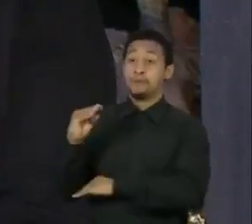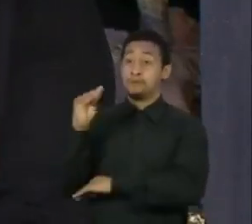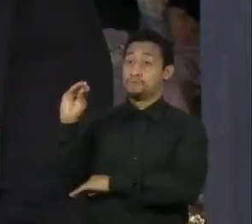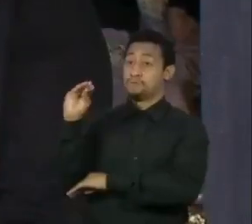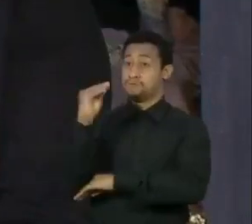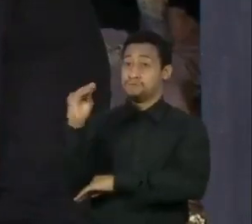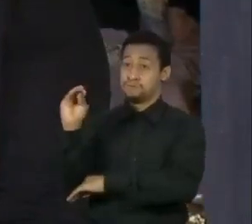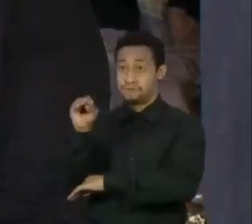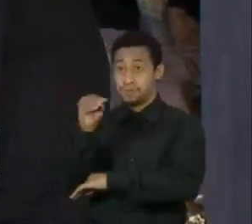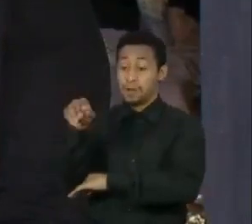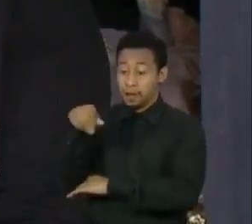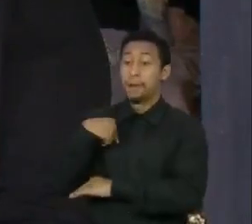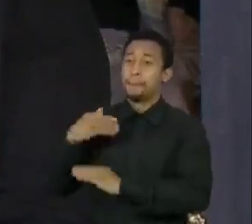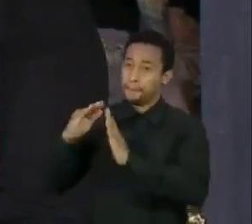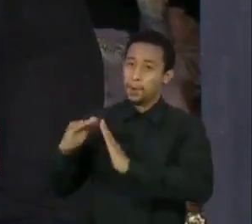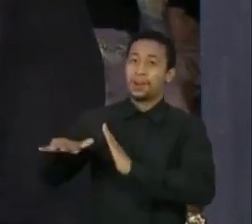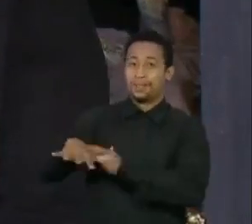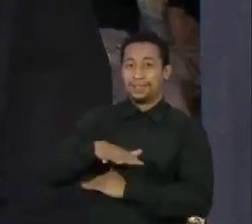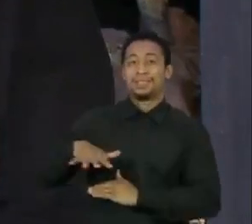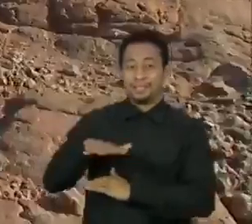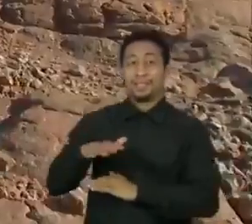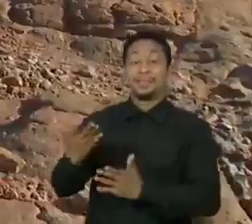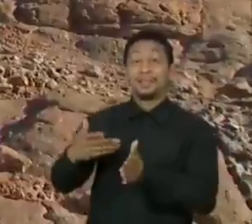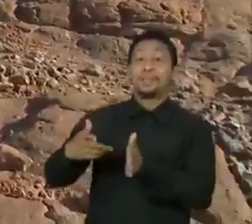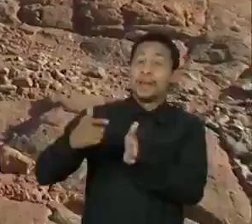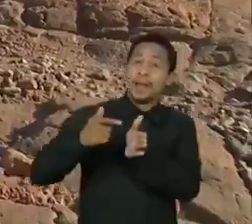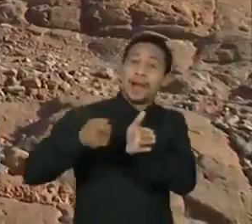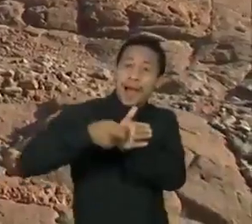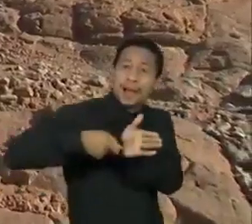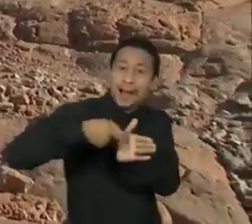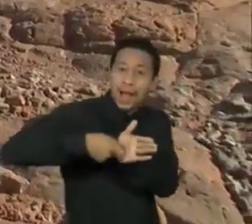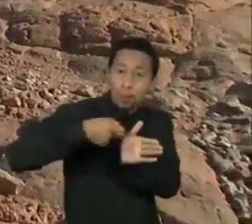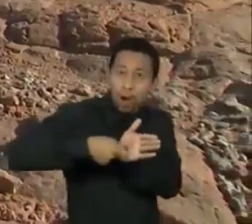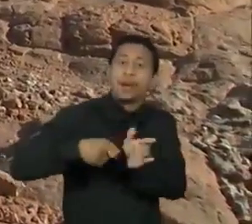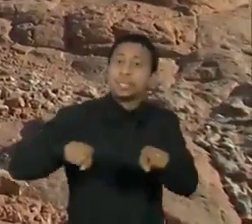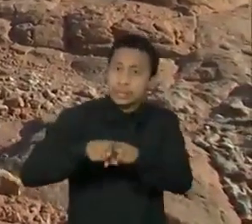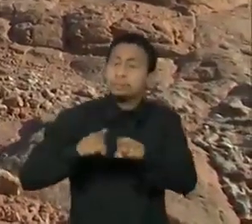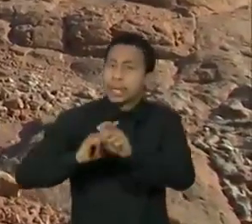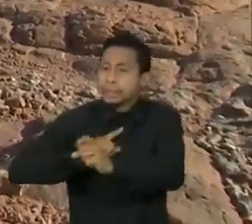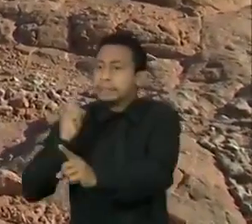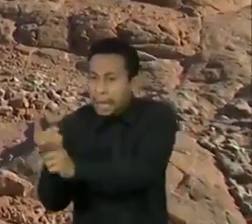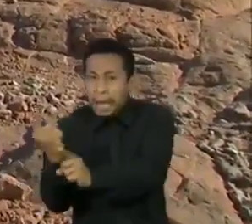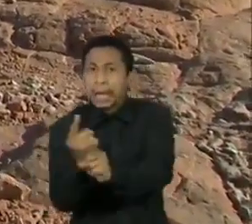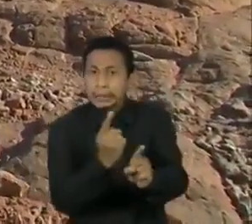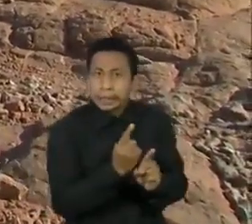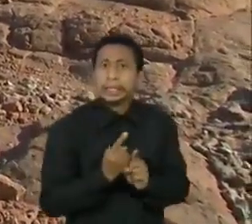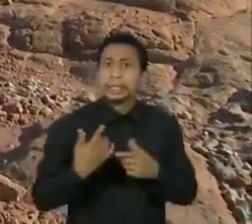mesmo Araraquara, que a gente encontra mais pegadas, então eles passaram por lá, eles deixaram o seu registro.